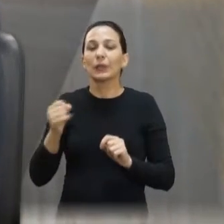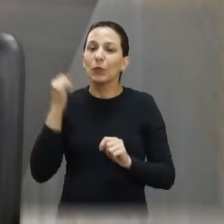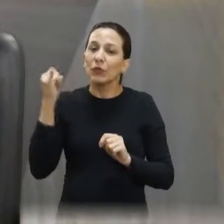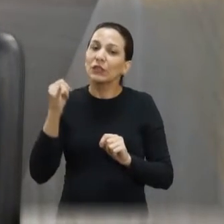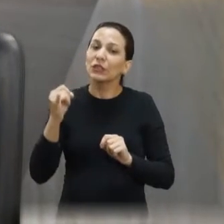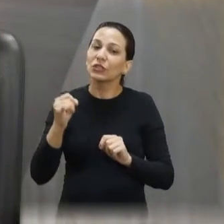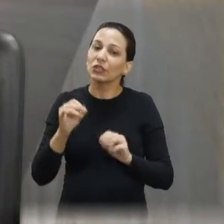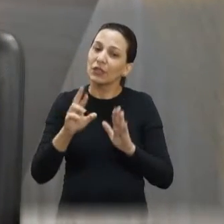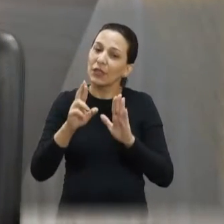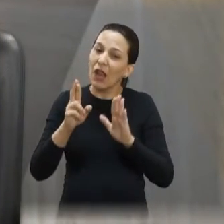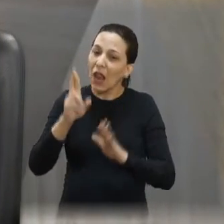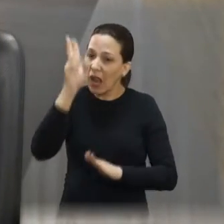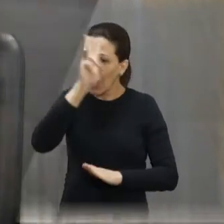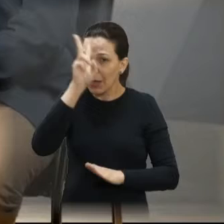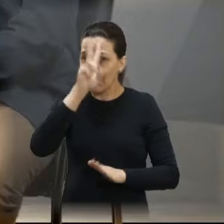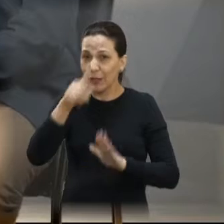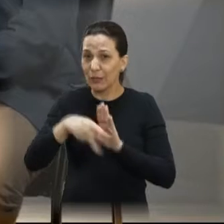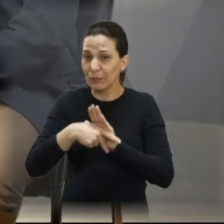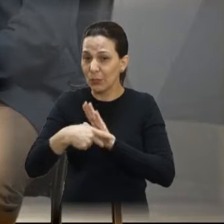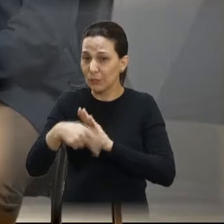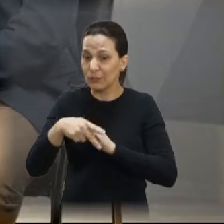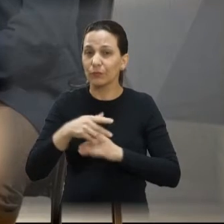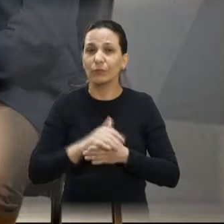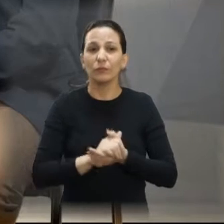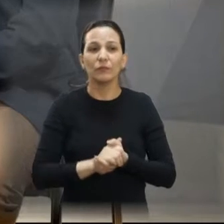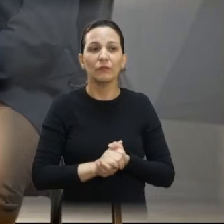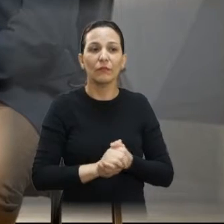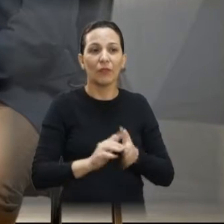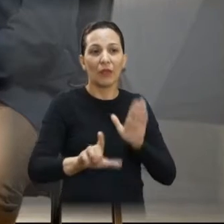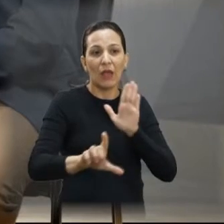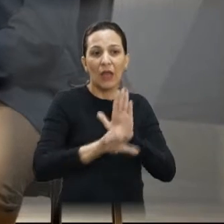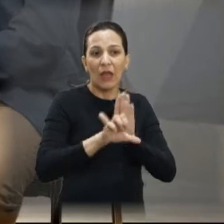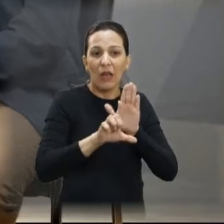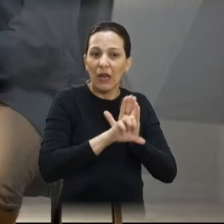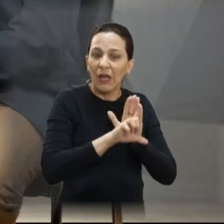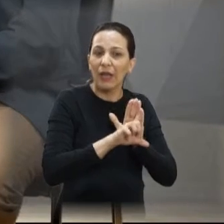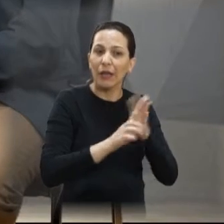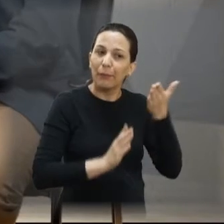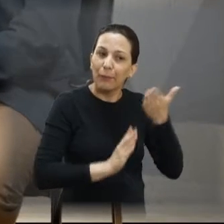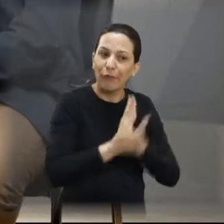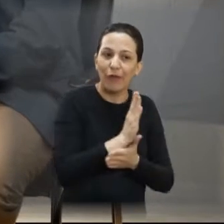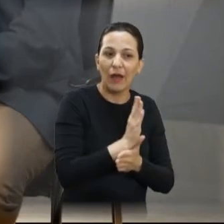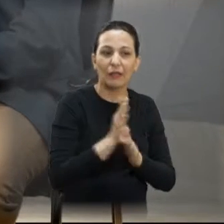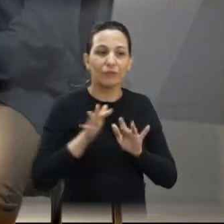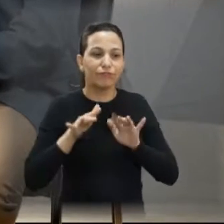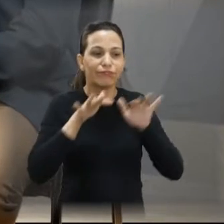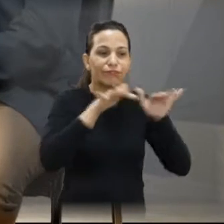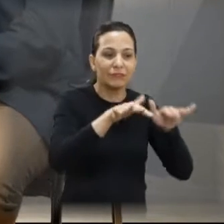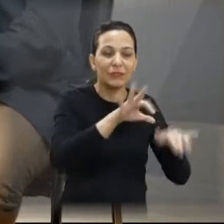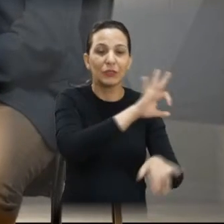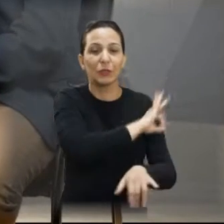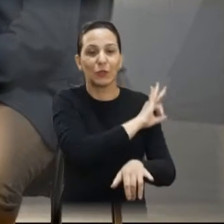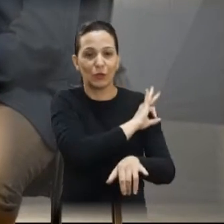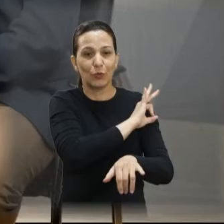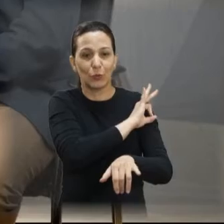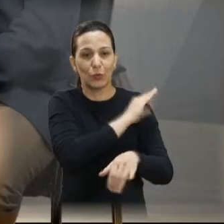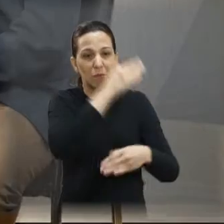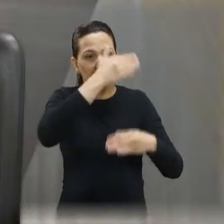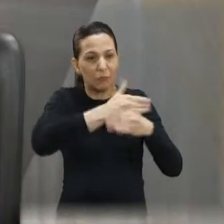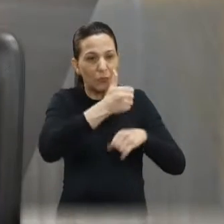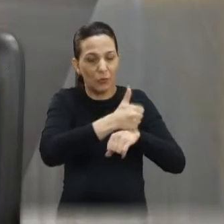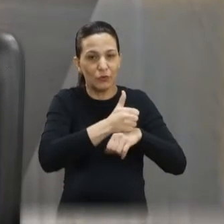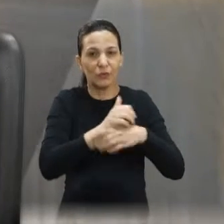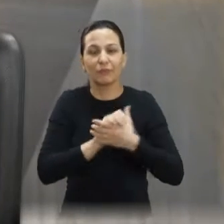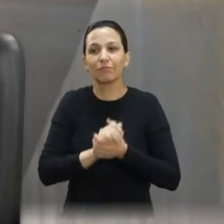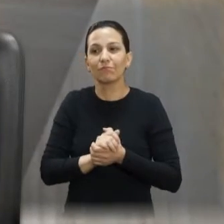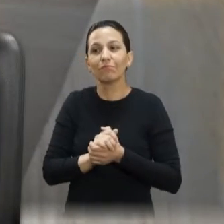de lei do Dia do Taxista. E no dia que a lei foi sancionada, eles, em peso, estiveram na prefeitura. Muita gente, umas 518 taxistas lá,